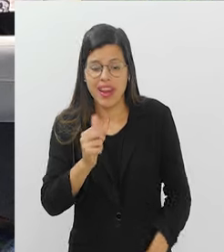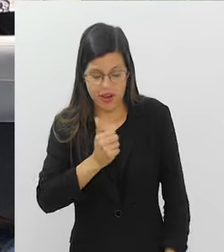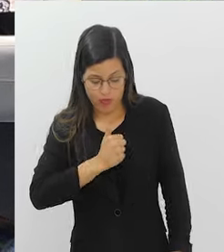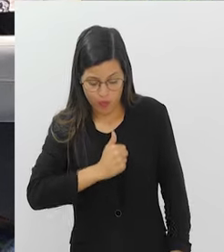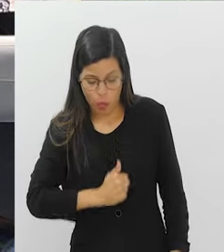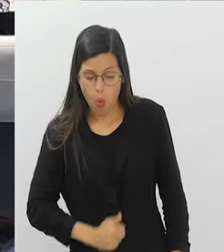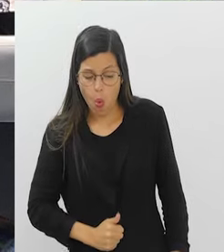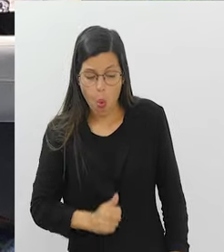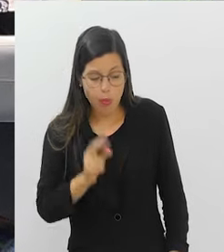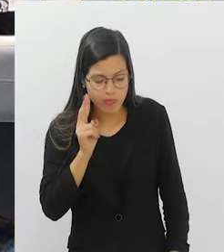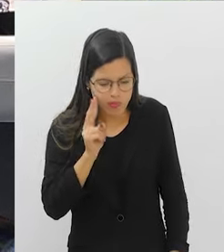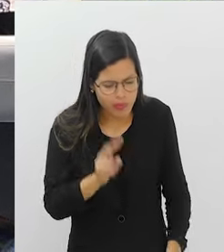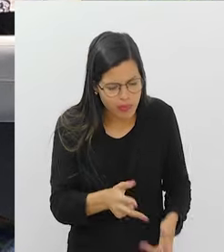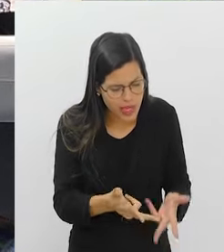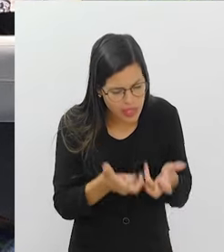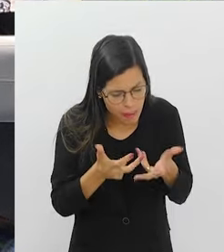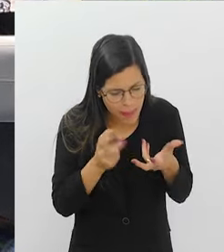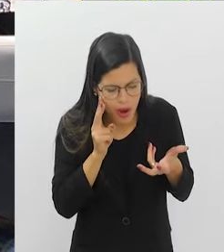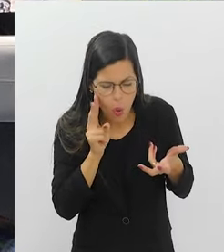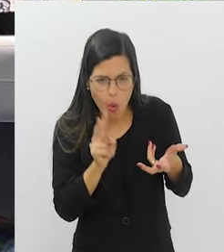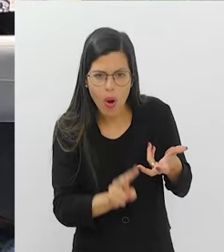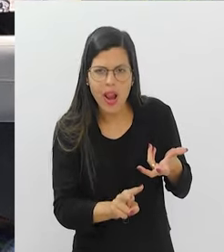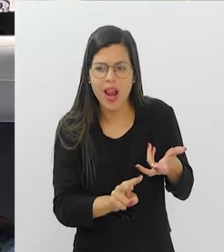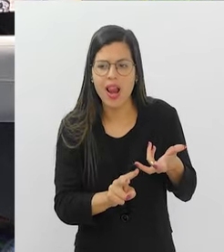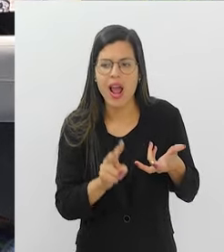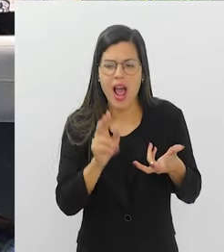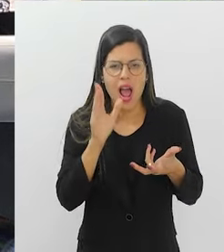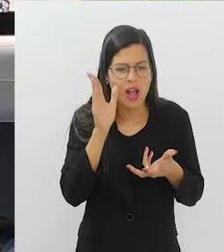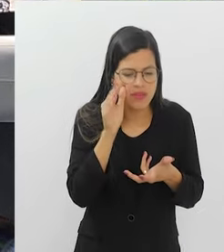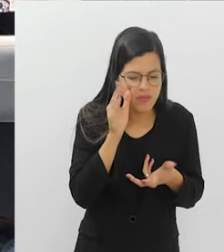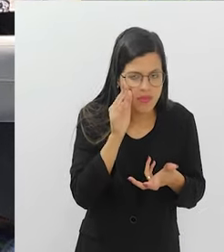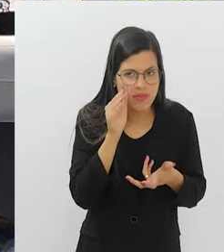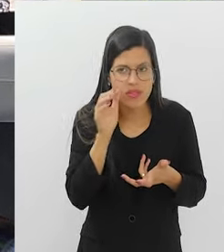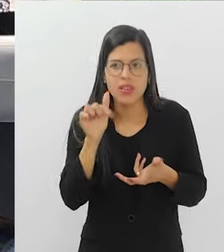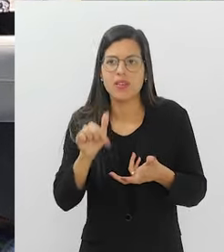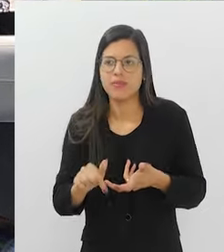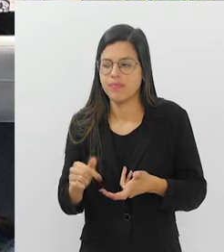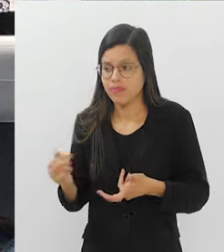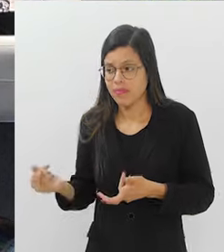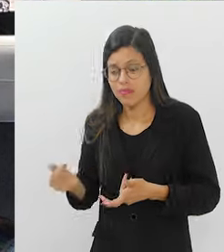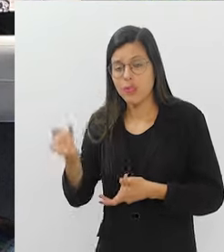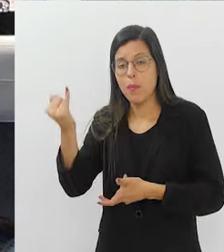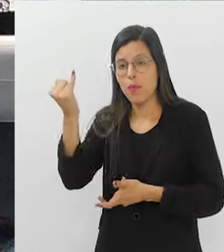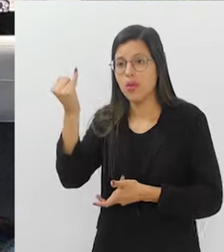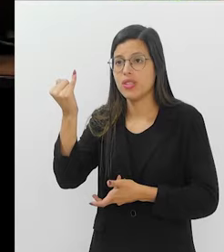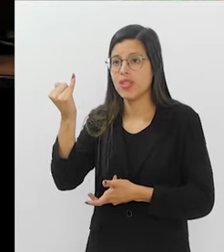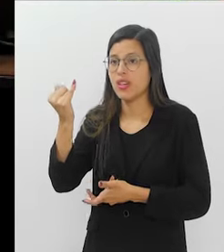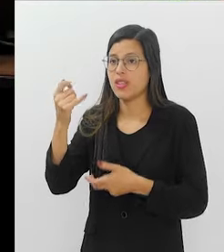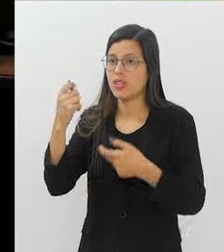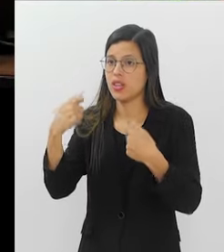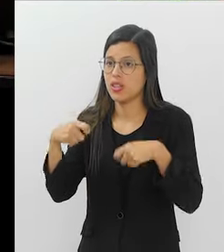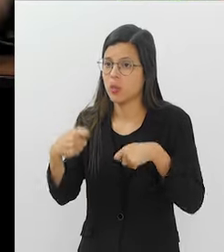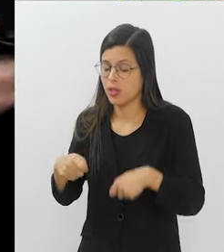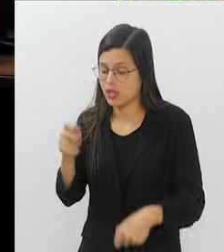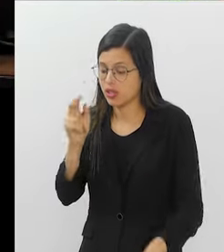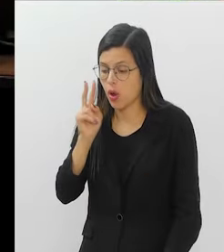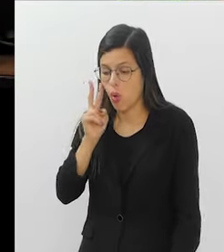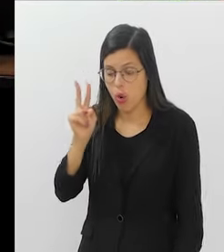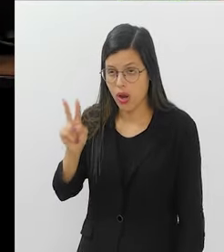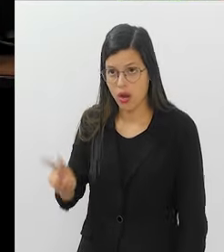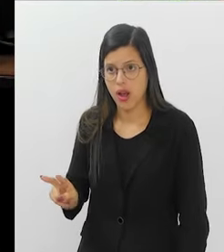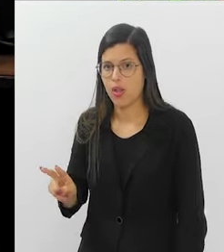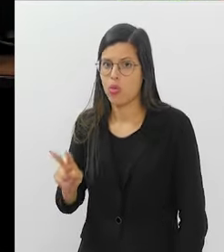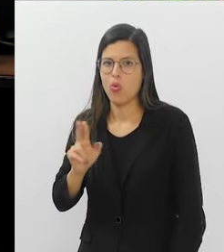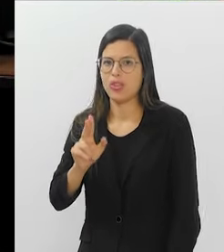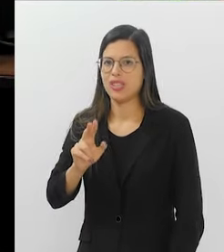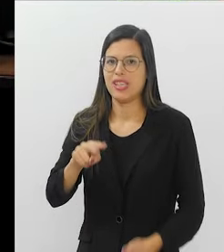Isso é importante? Isso é muito importante, né? Não significa que a gente de cara já vai olhar e falar, Ah, meu Deus, estou com